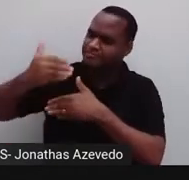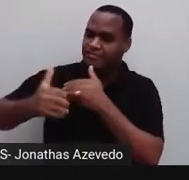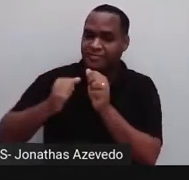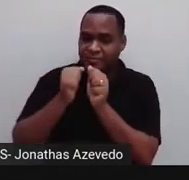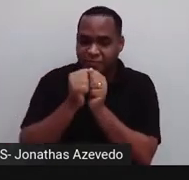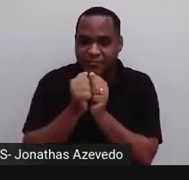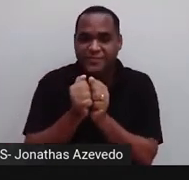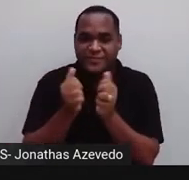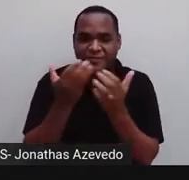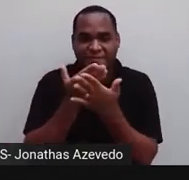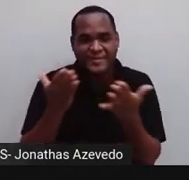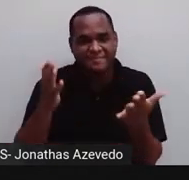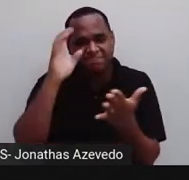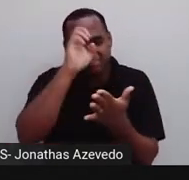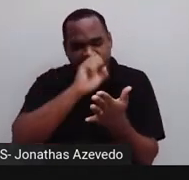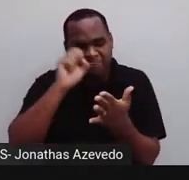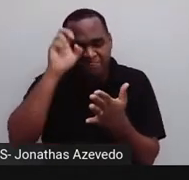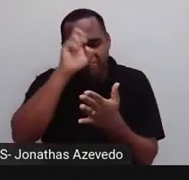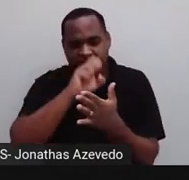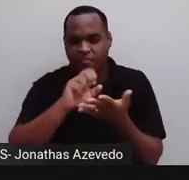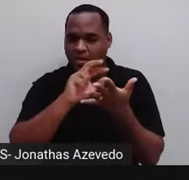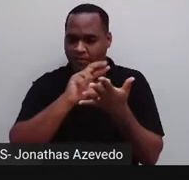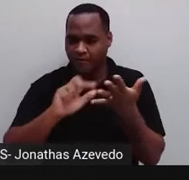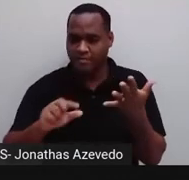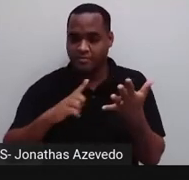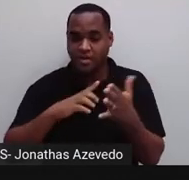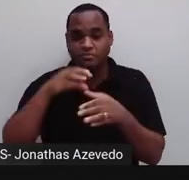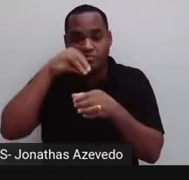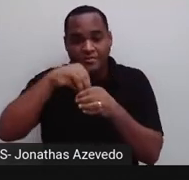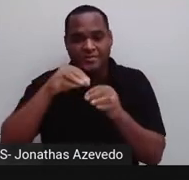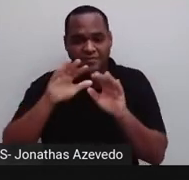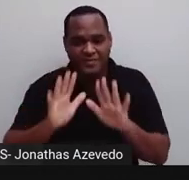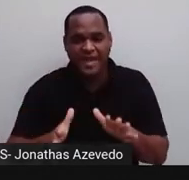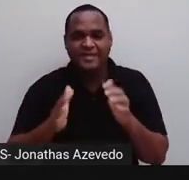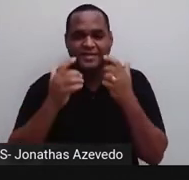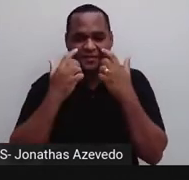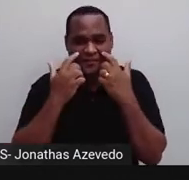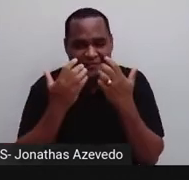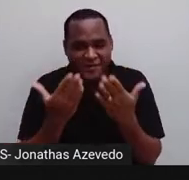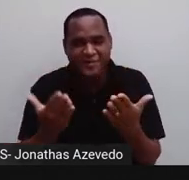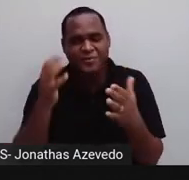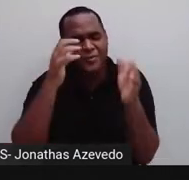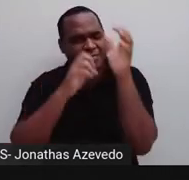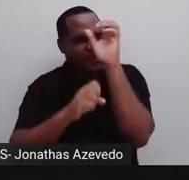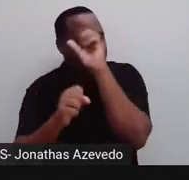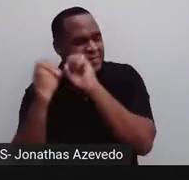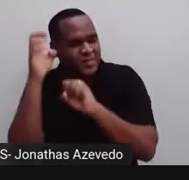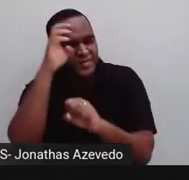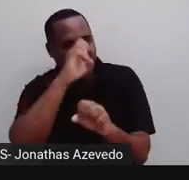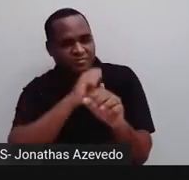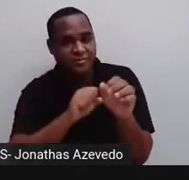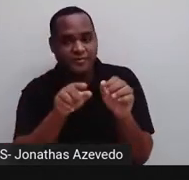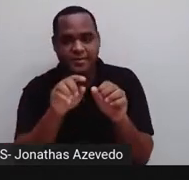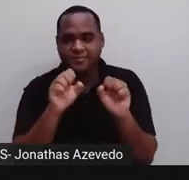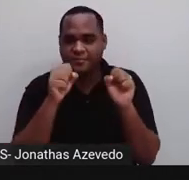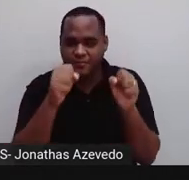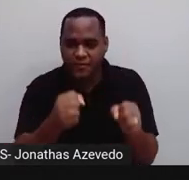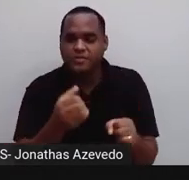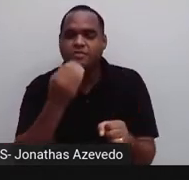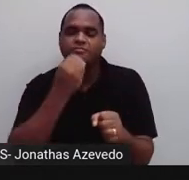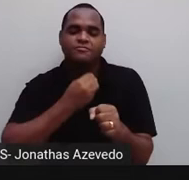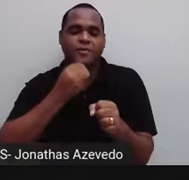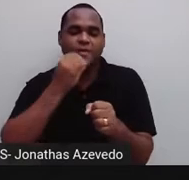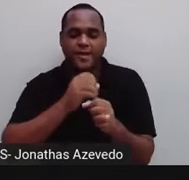E dentro de tudo que a gente viu aqui, dentro de tudo que a gente teve a oportunidade de estudar,